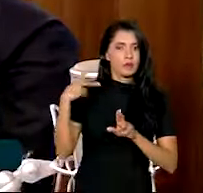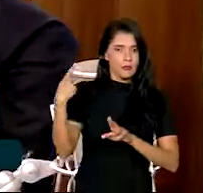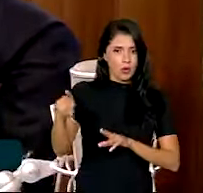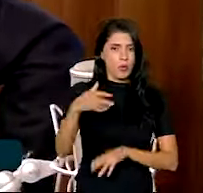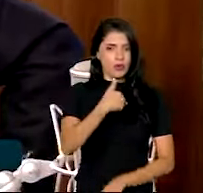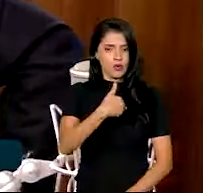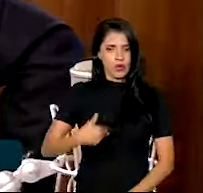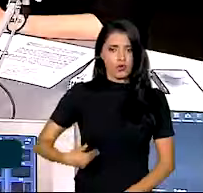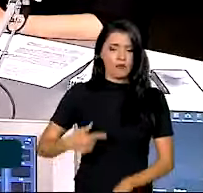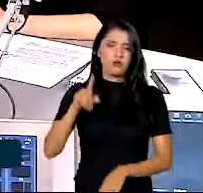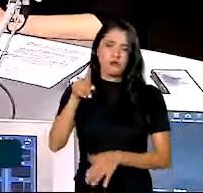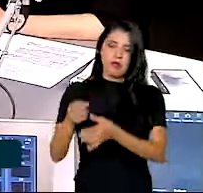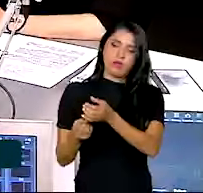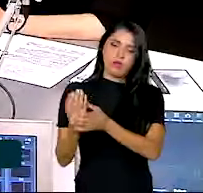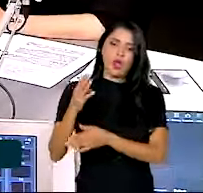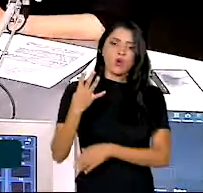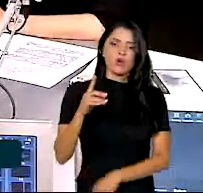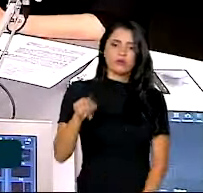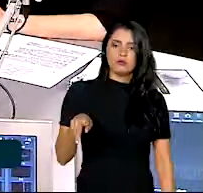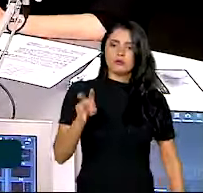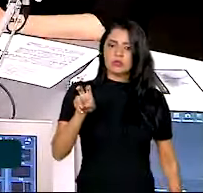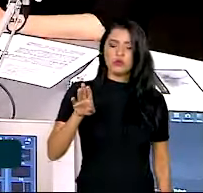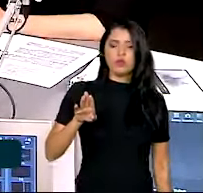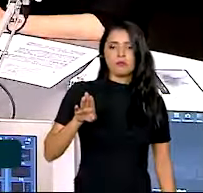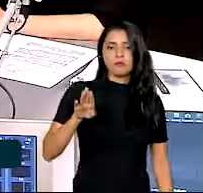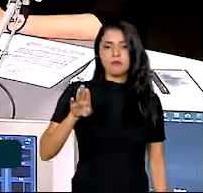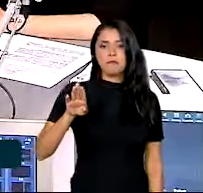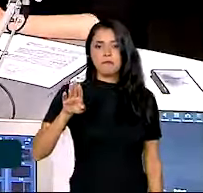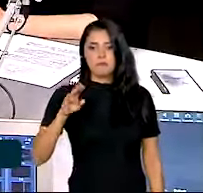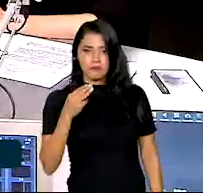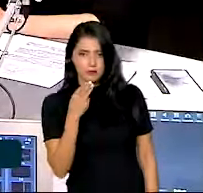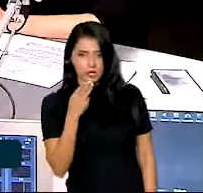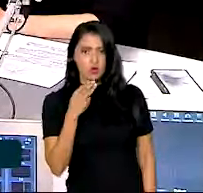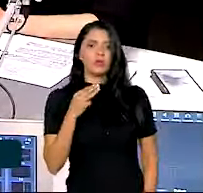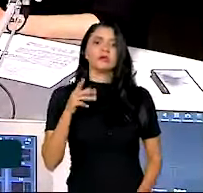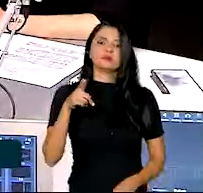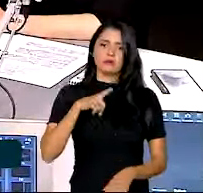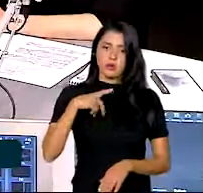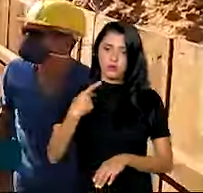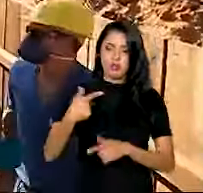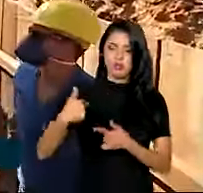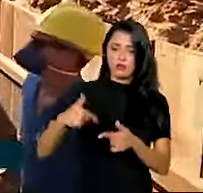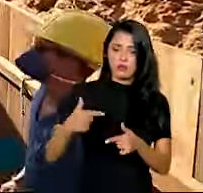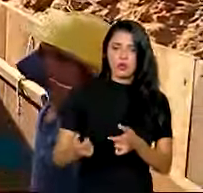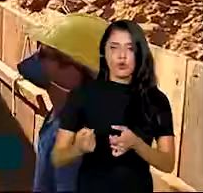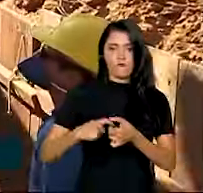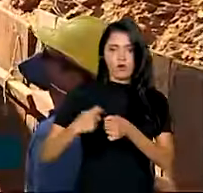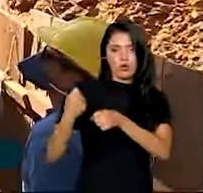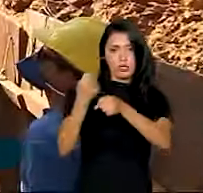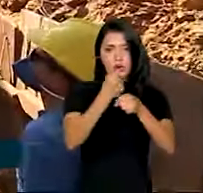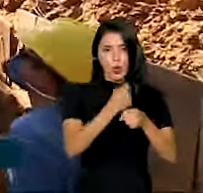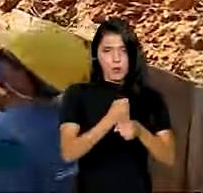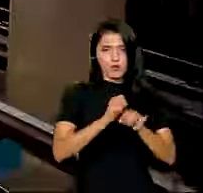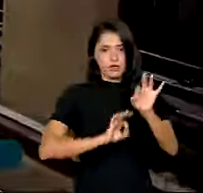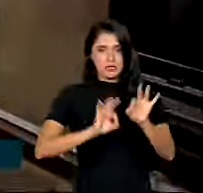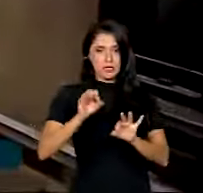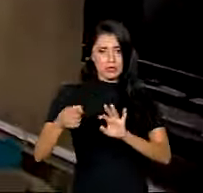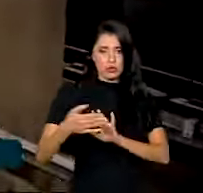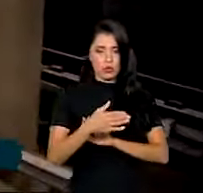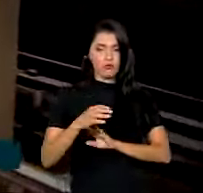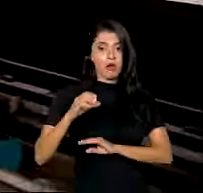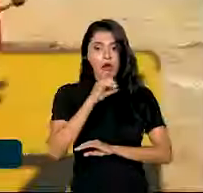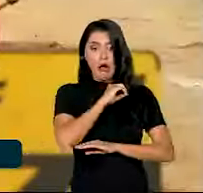governo é gerar 4,5 milhões de empregos com a retomada de obras do novo plano de